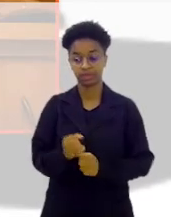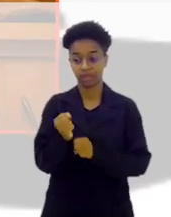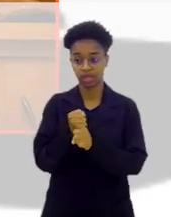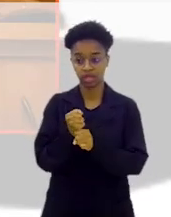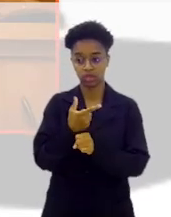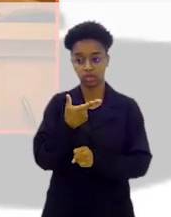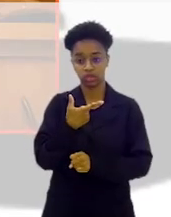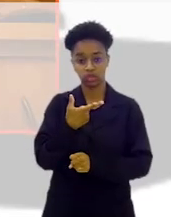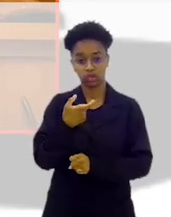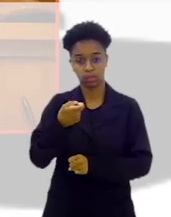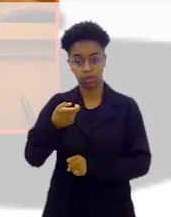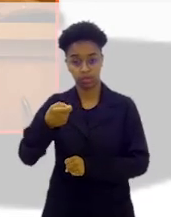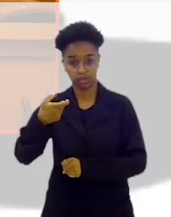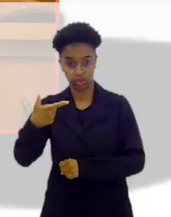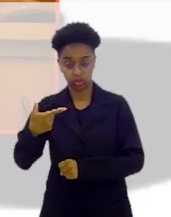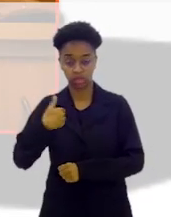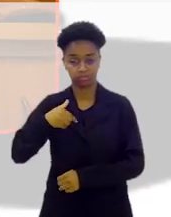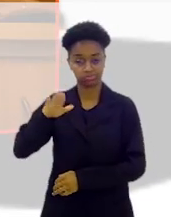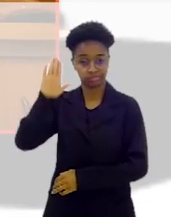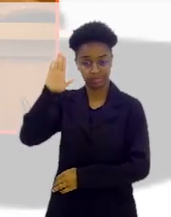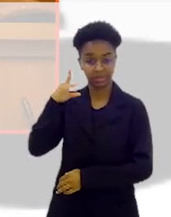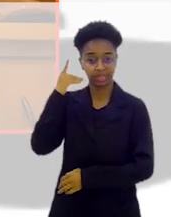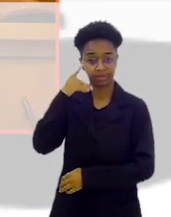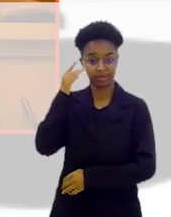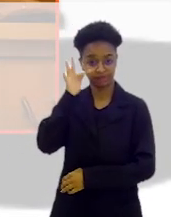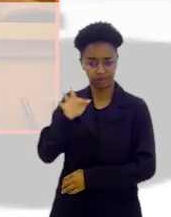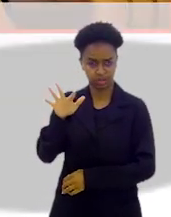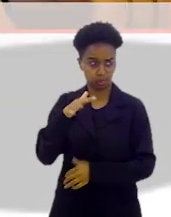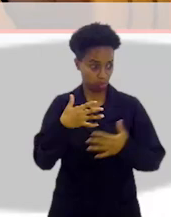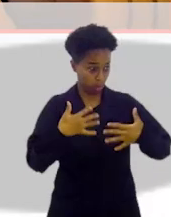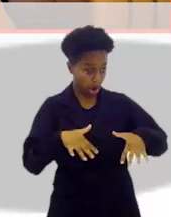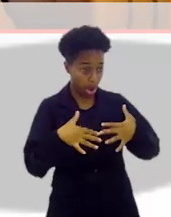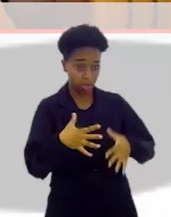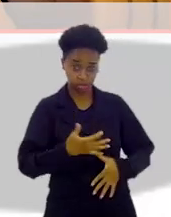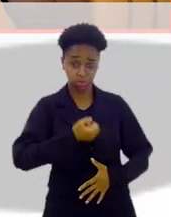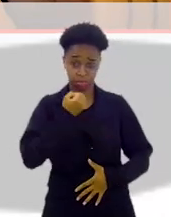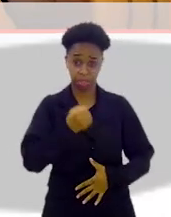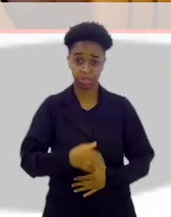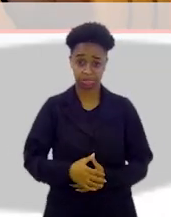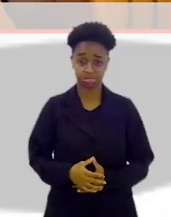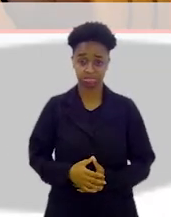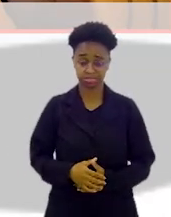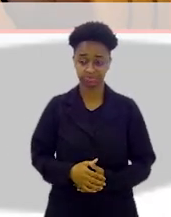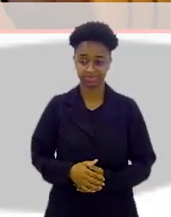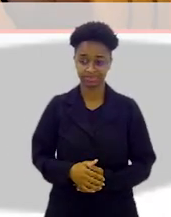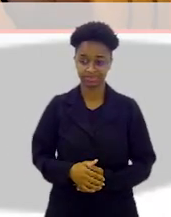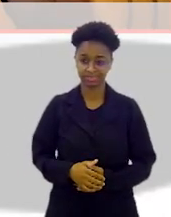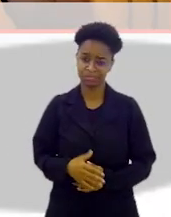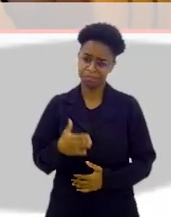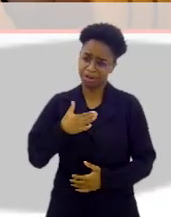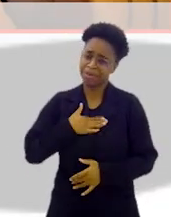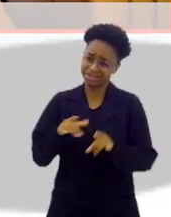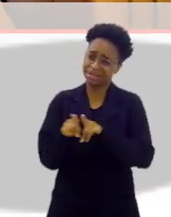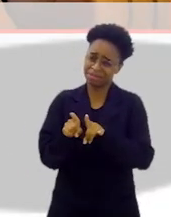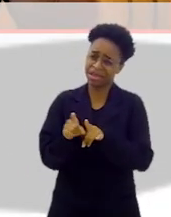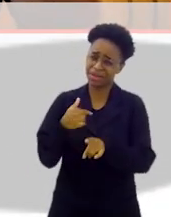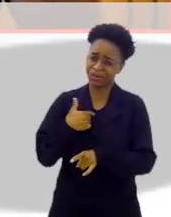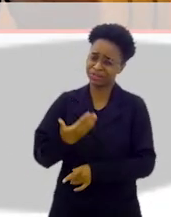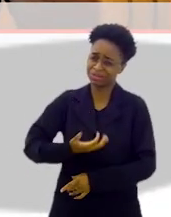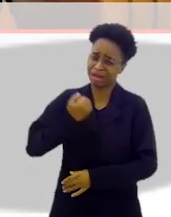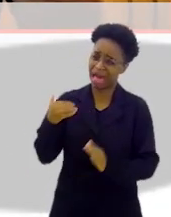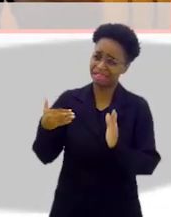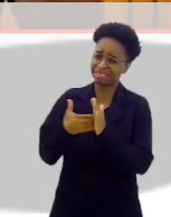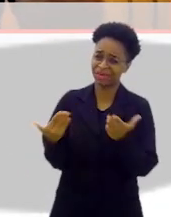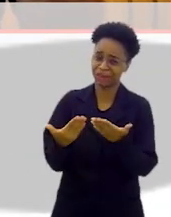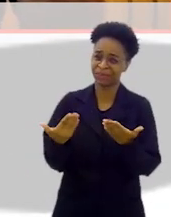2002, eu fui candidato a deputado federal. Uau! Que surpresa! Até eu estou